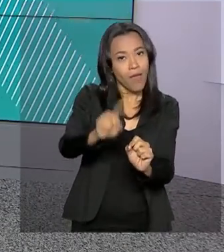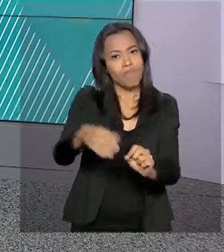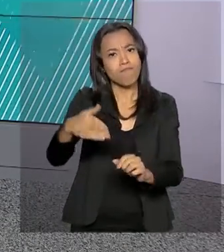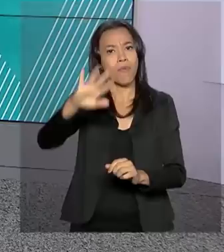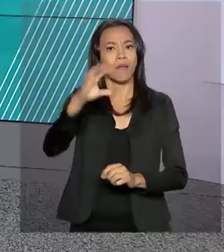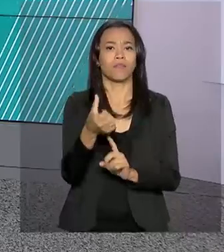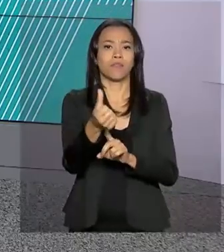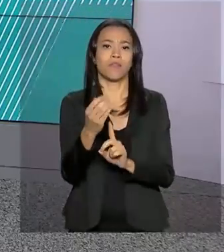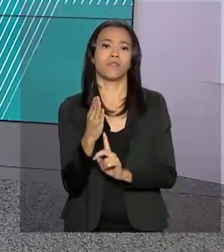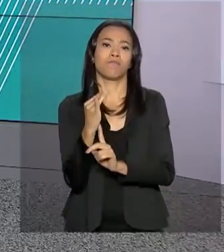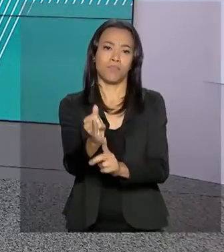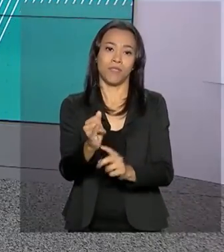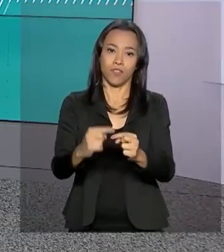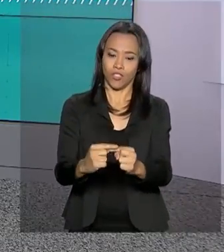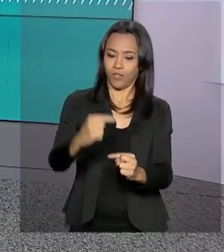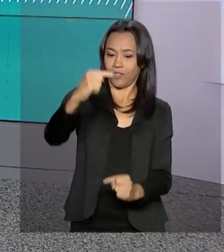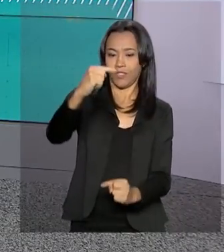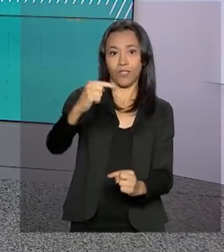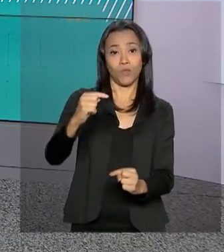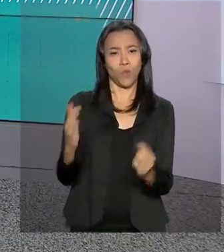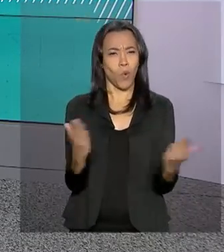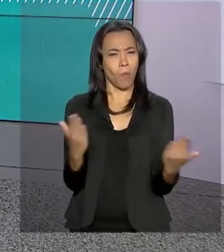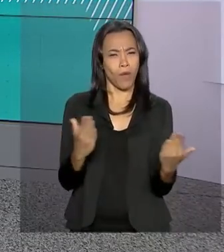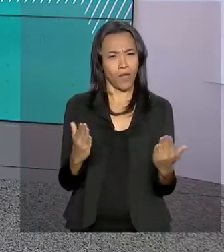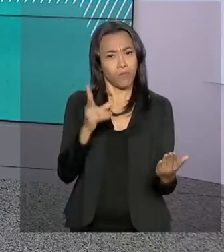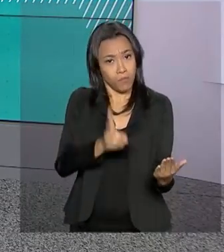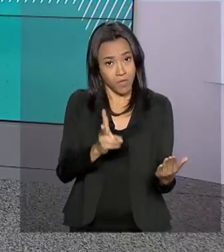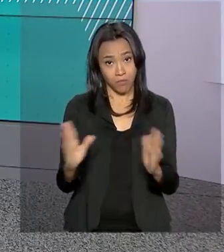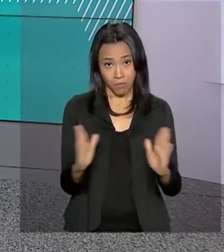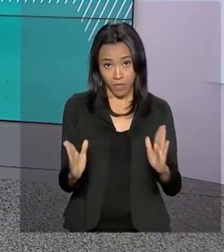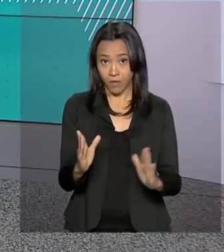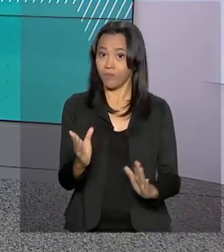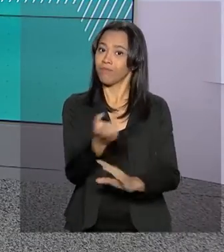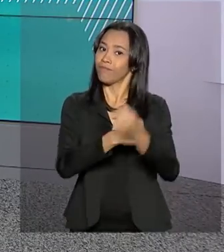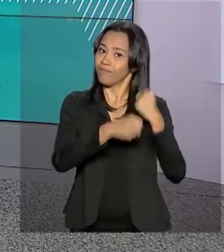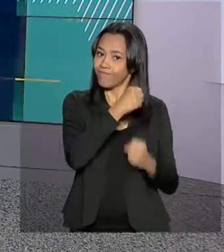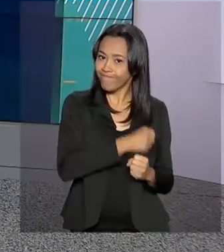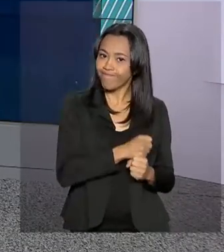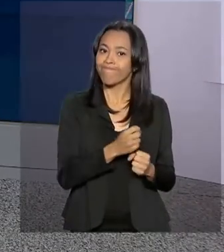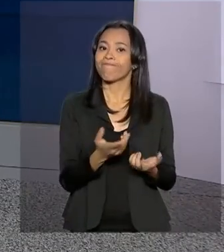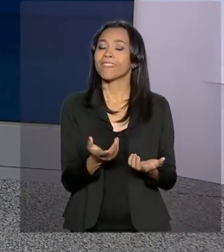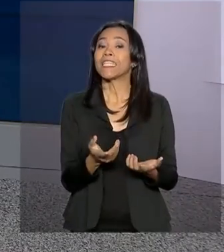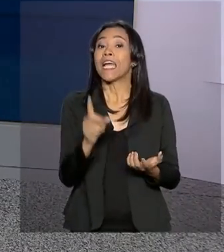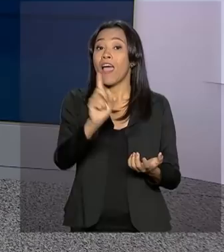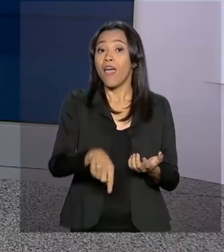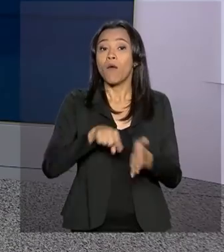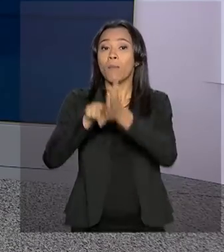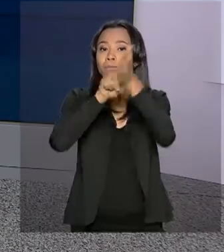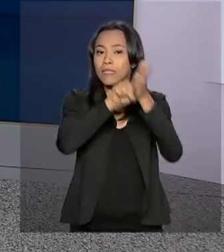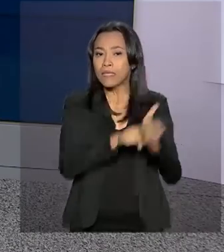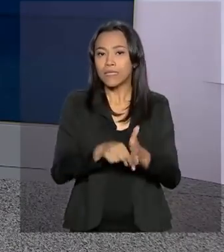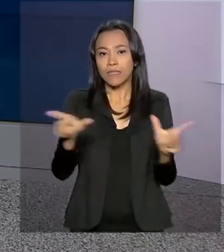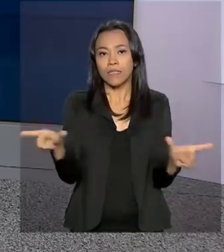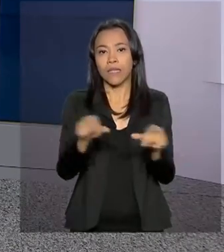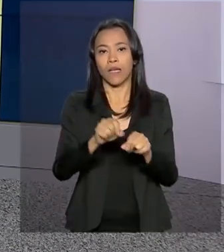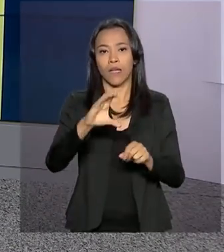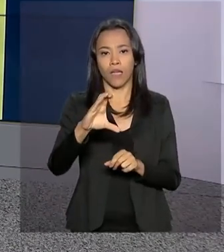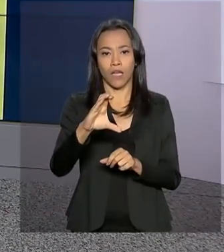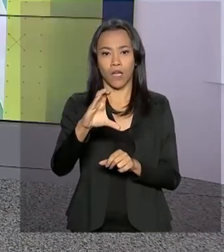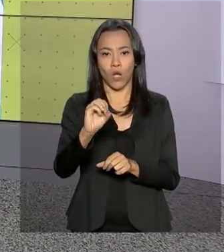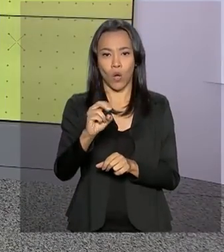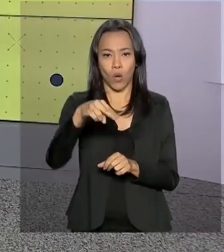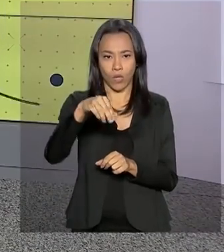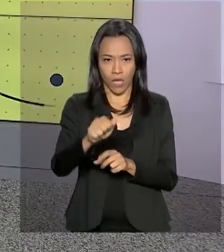mais de 6 bilhões de litros em relação ao período passado. O levantamento foi divulgado pela Companhia Nacional de Abastecimento, a Conab.